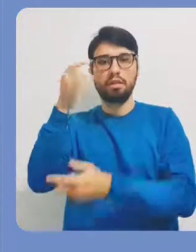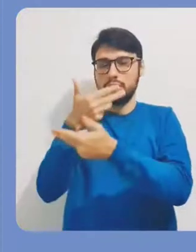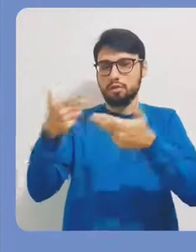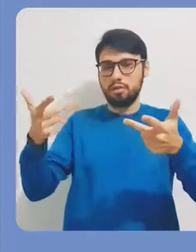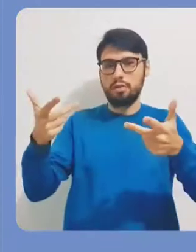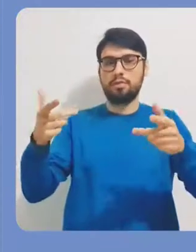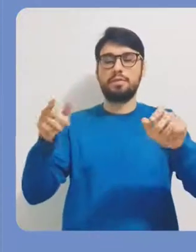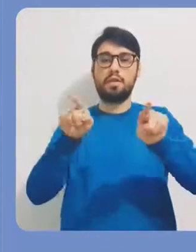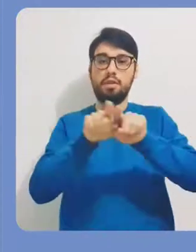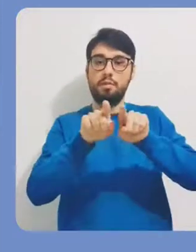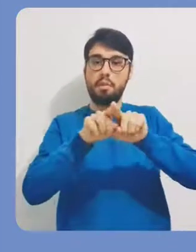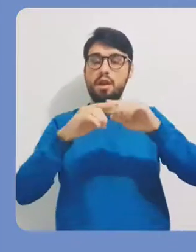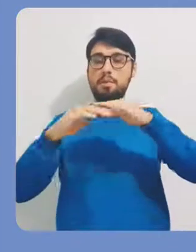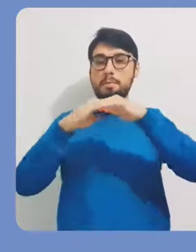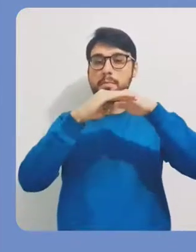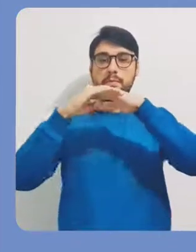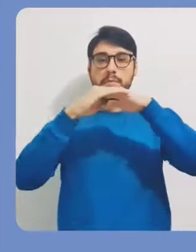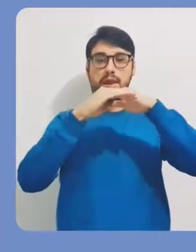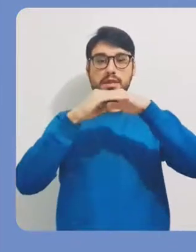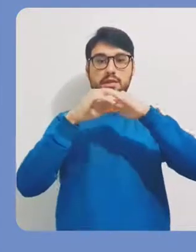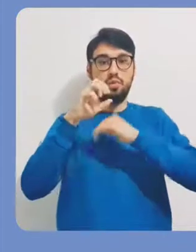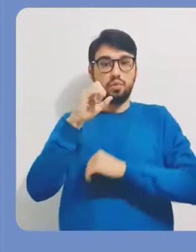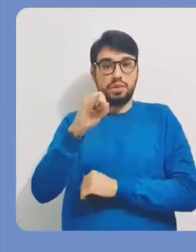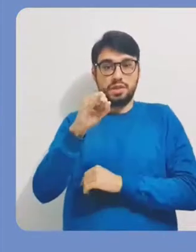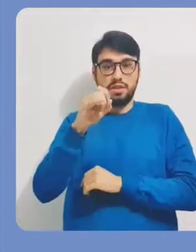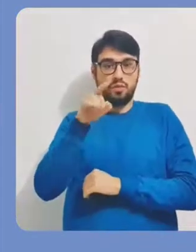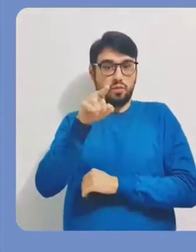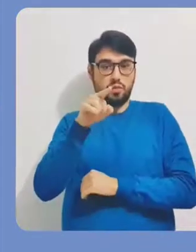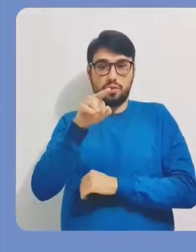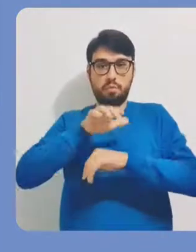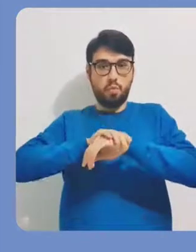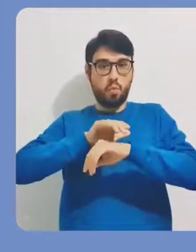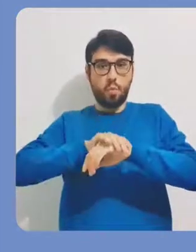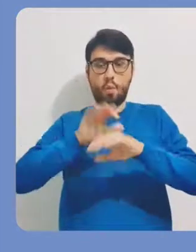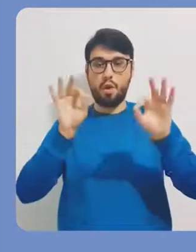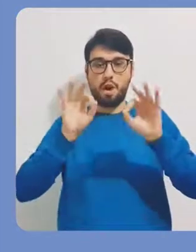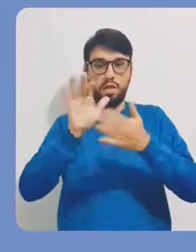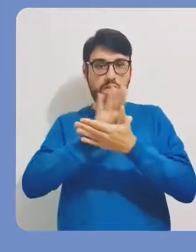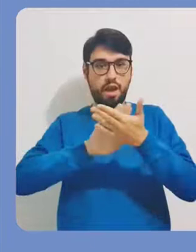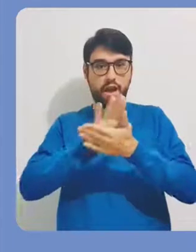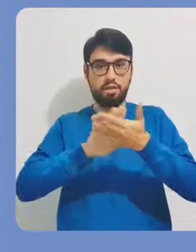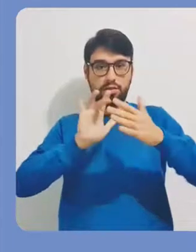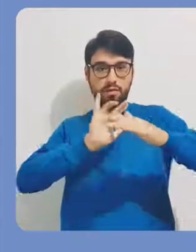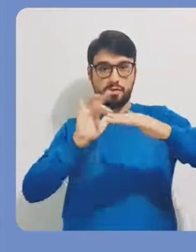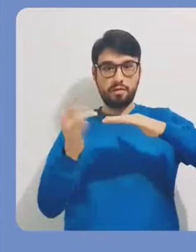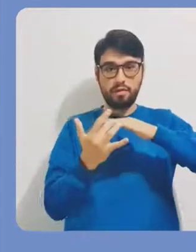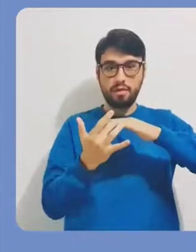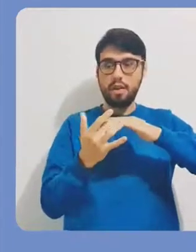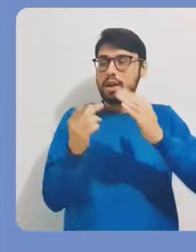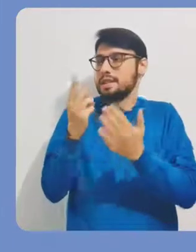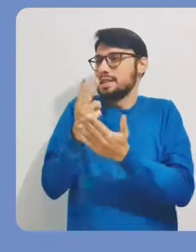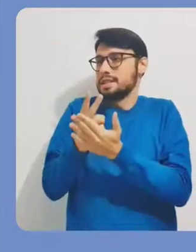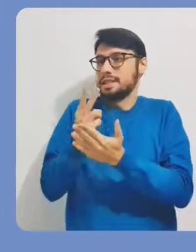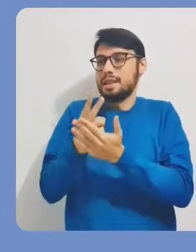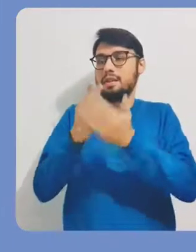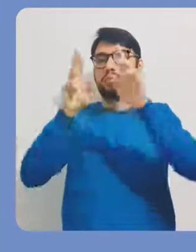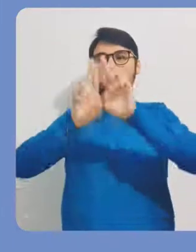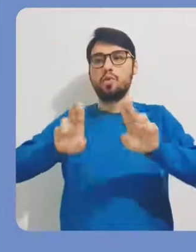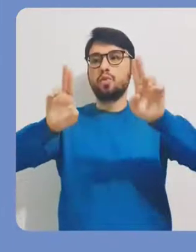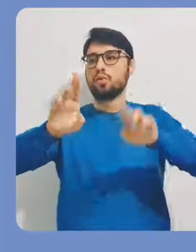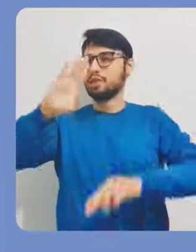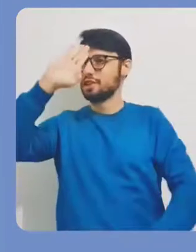YouTube, Instagram e assim por diante. Como padrão também, se você não configurar os links de acesso,